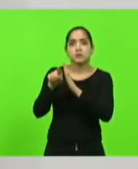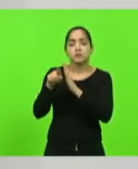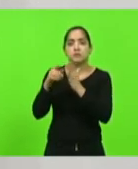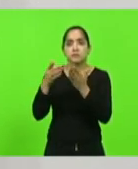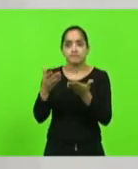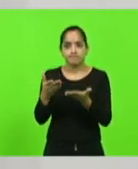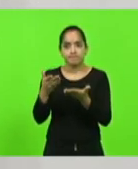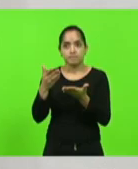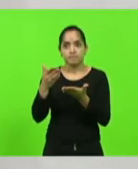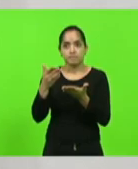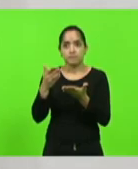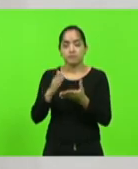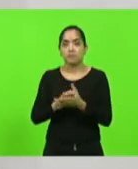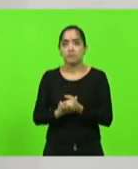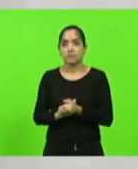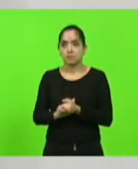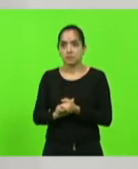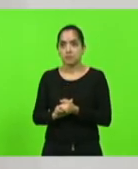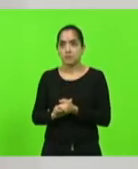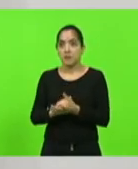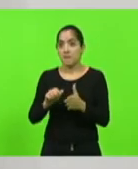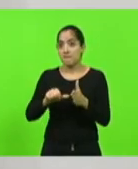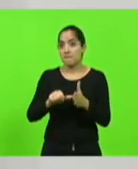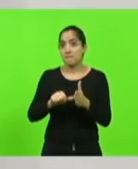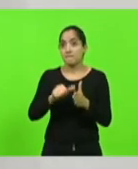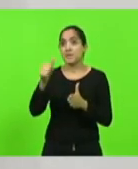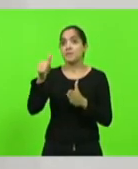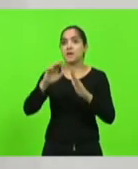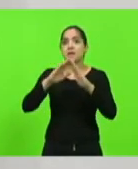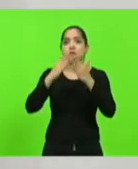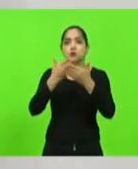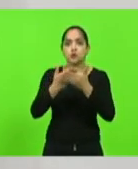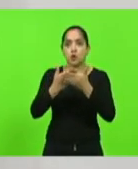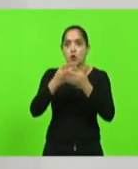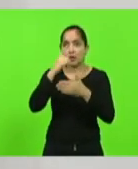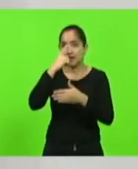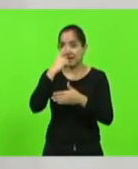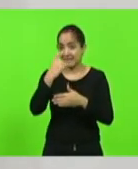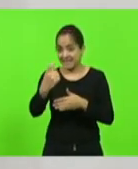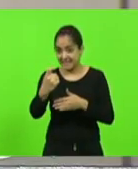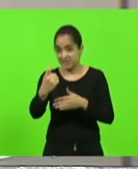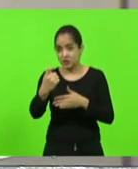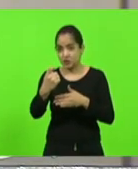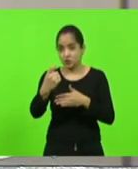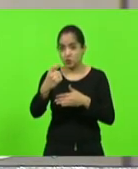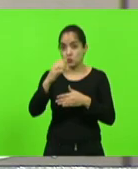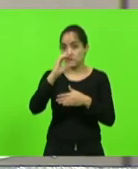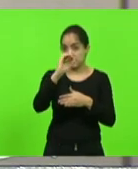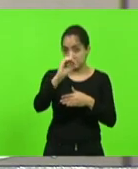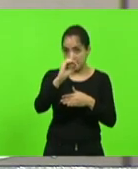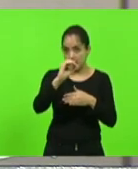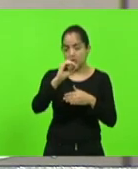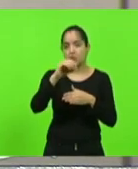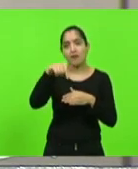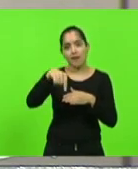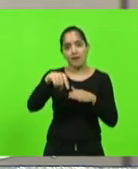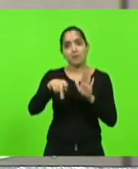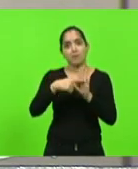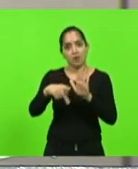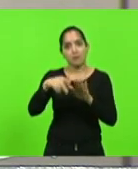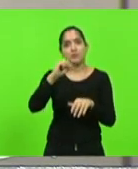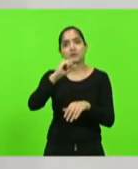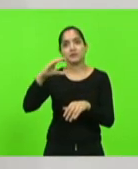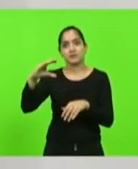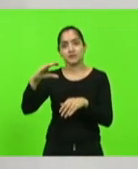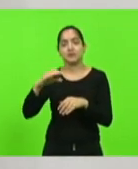que a primeira escola lixo zero do Brasil é catarinense? Olha só, que